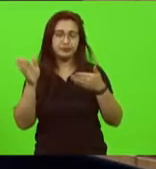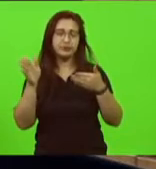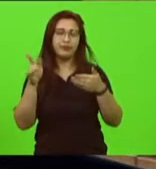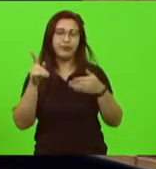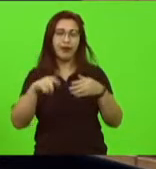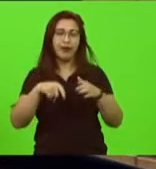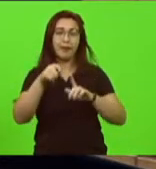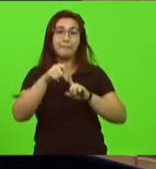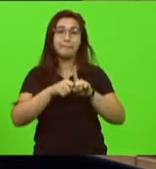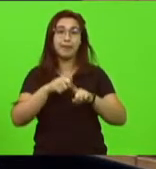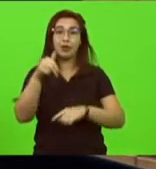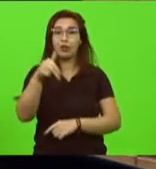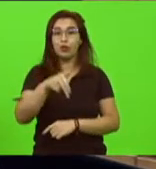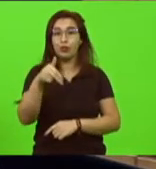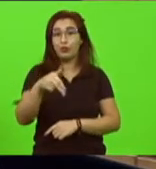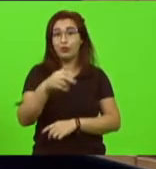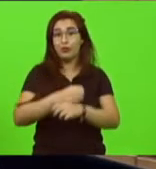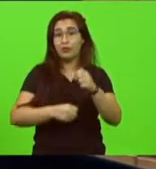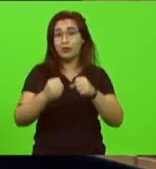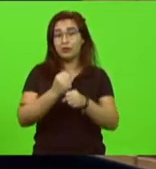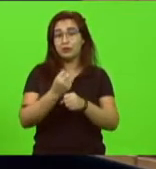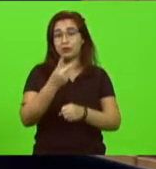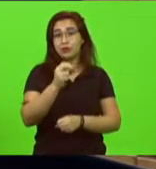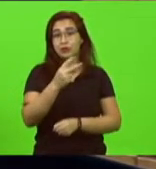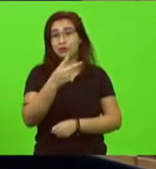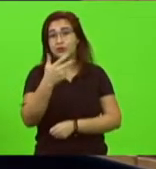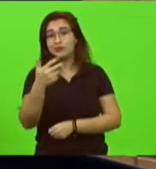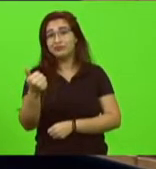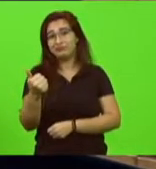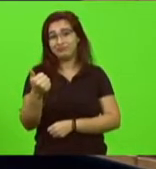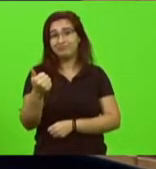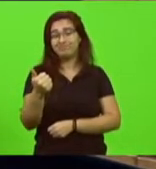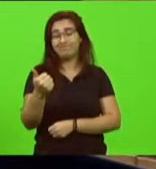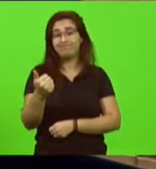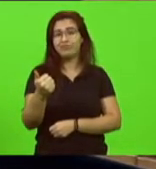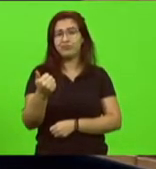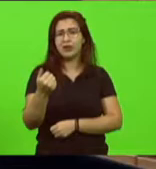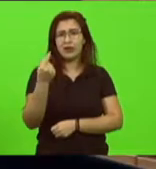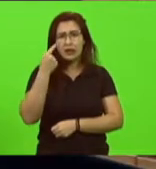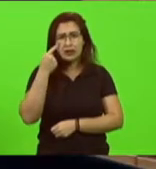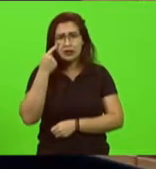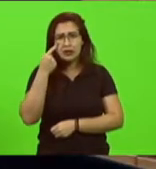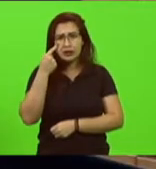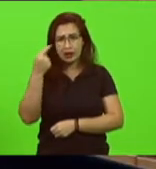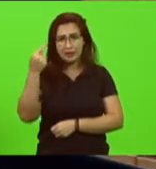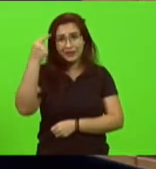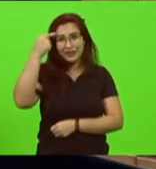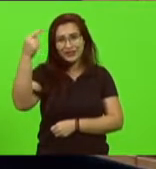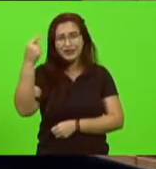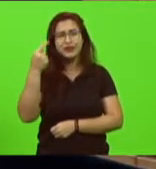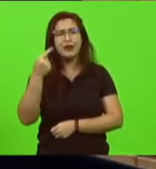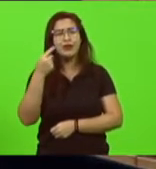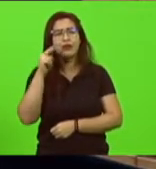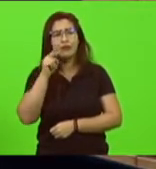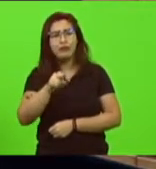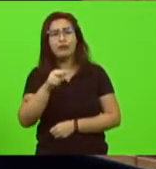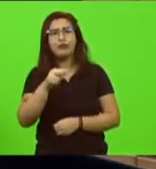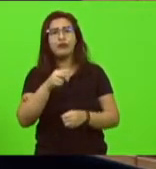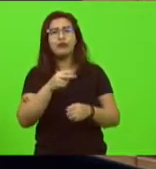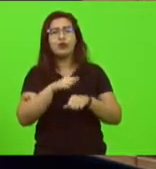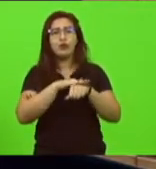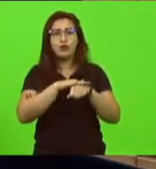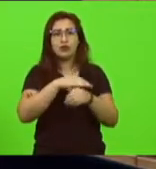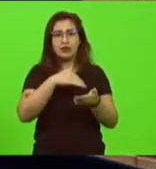novembro se não me falha a memória teve uma repercussão e naquele dia inclusive fiz contato com a secretaria da educação